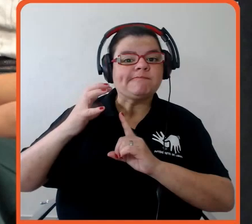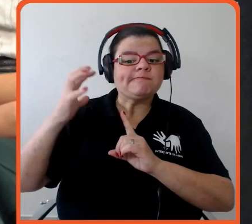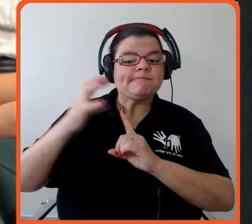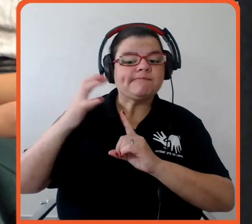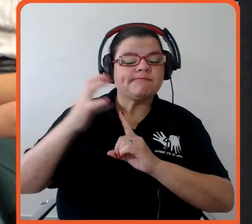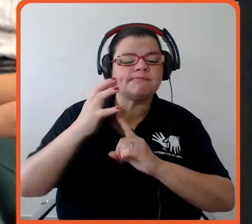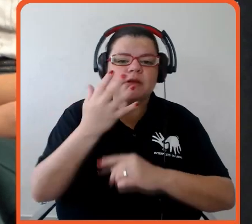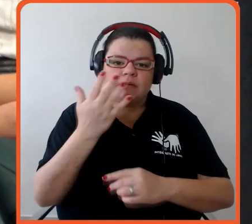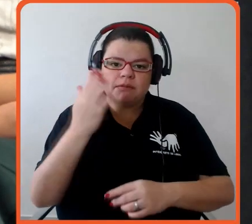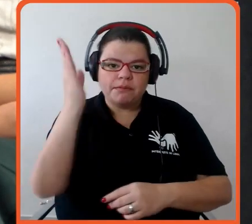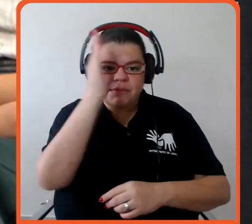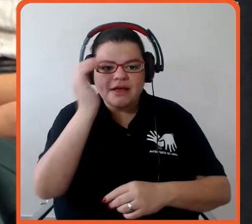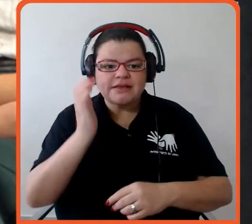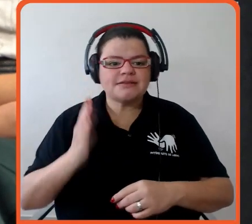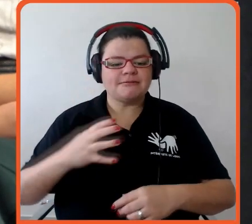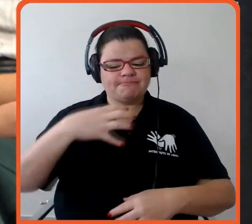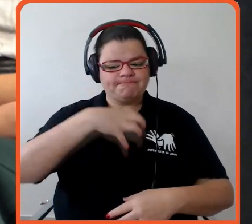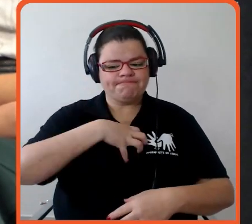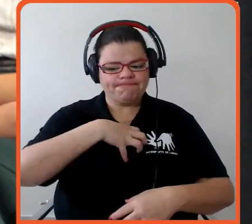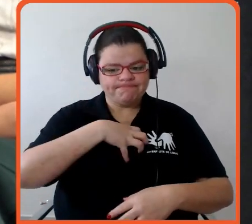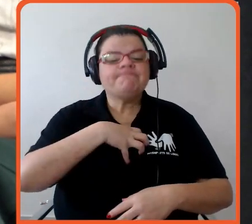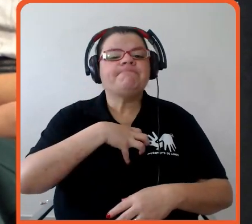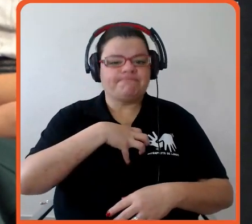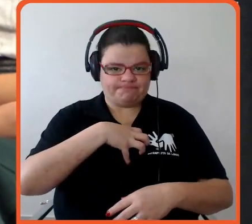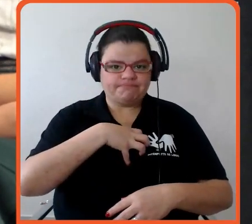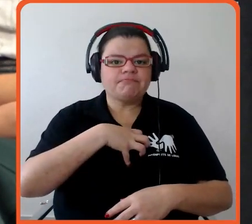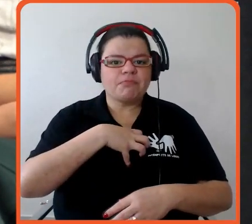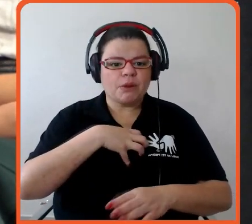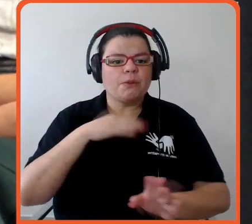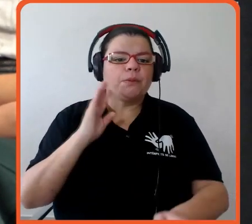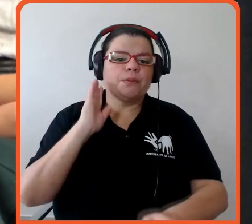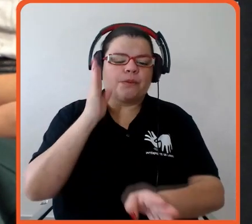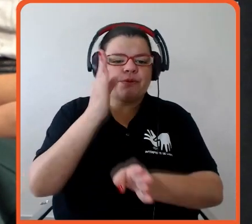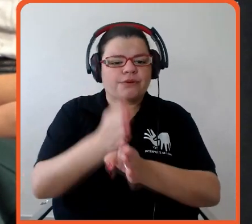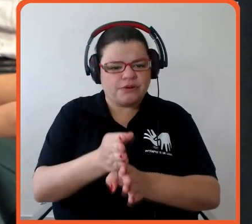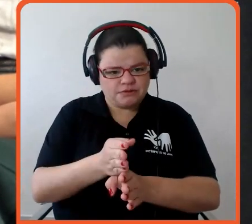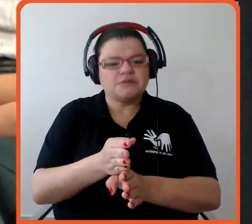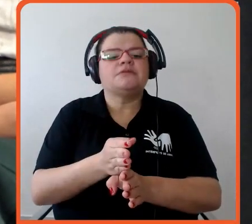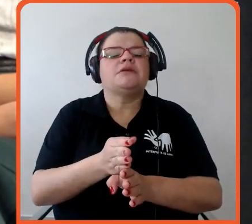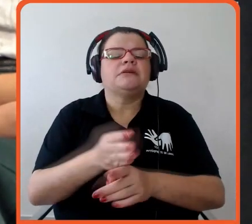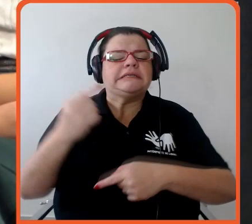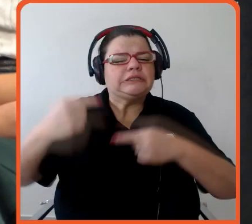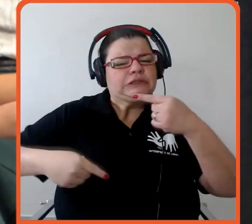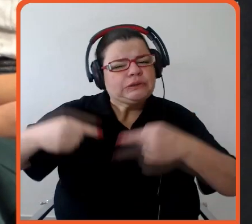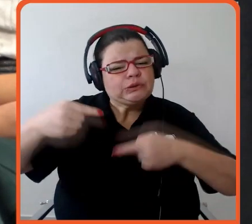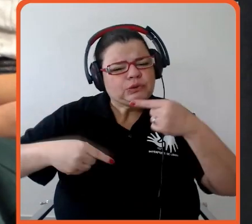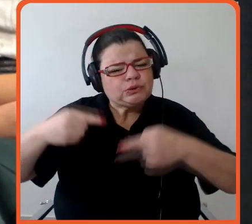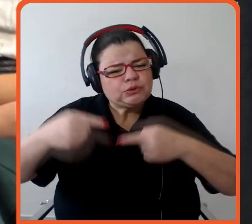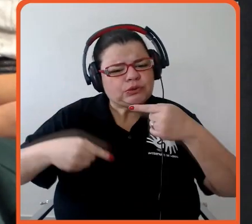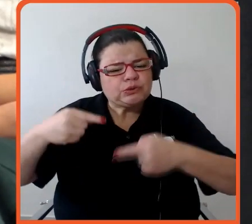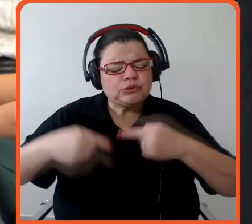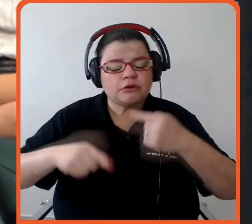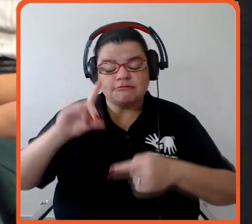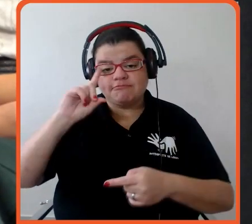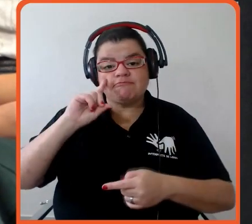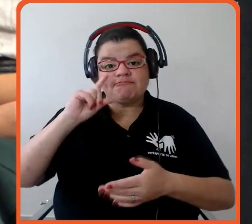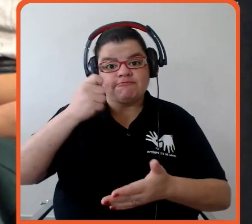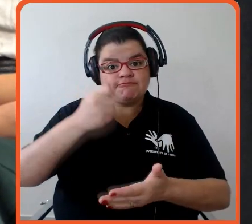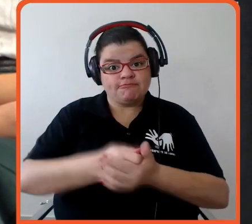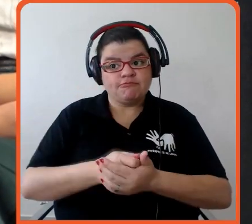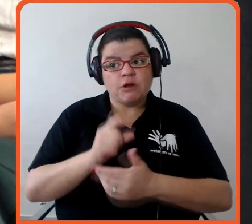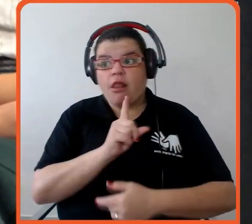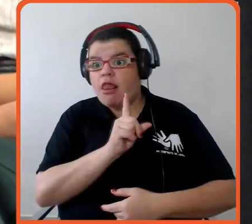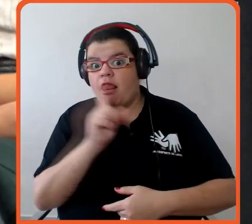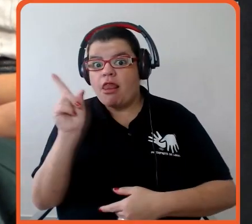tem por consequência das discussões e das decisões tomadas então lá em Glasgow.